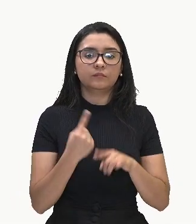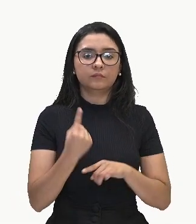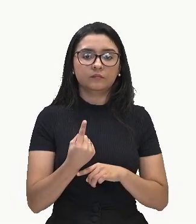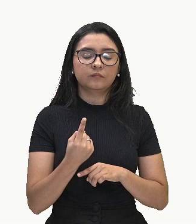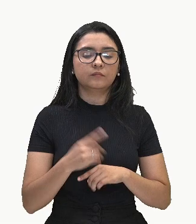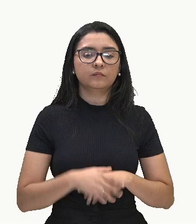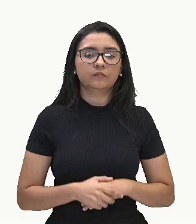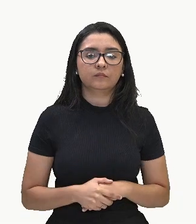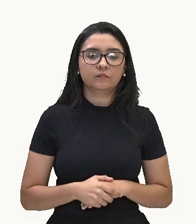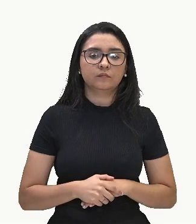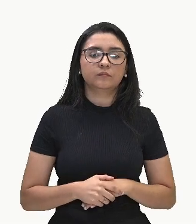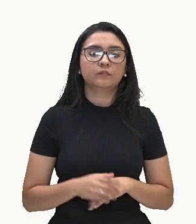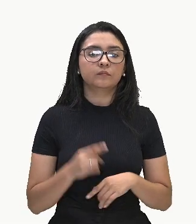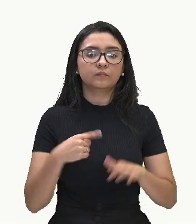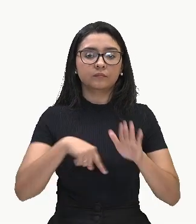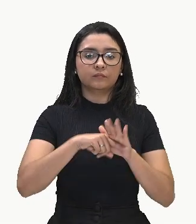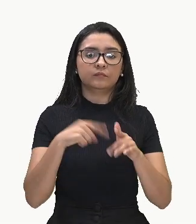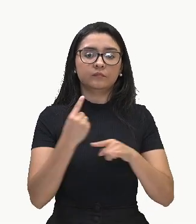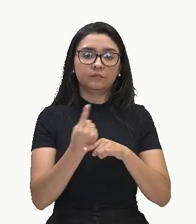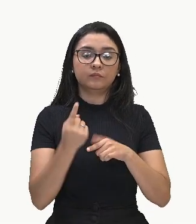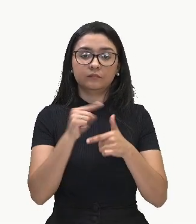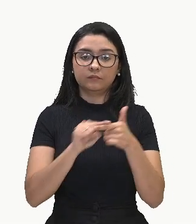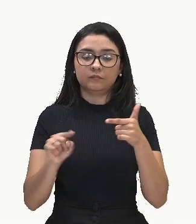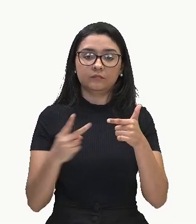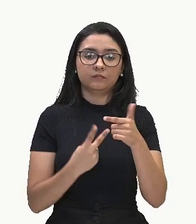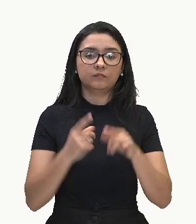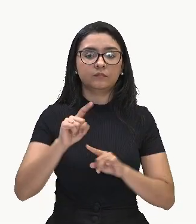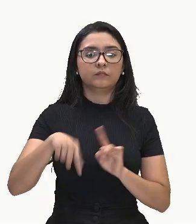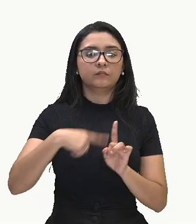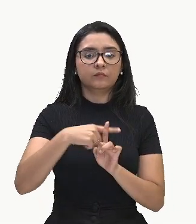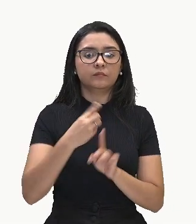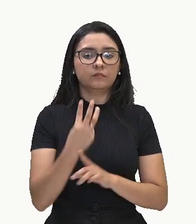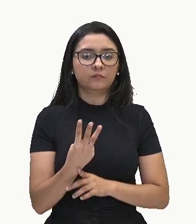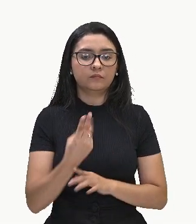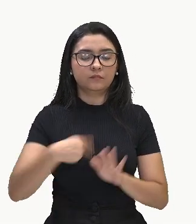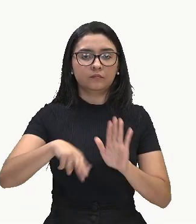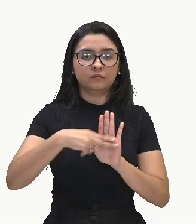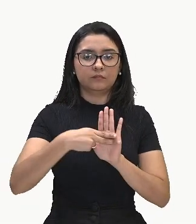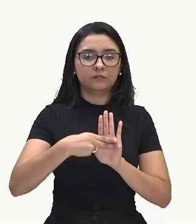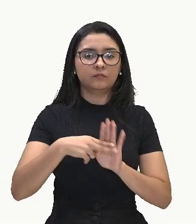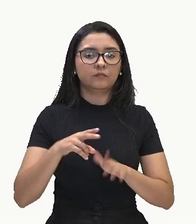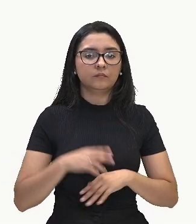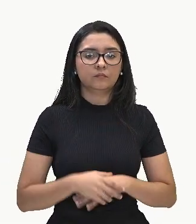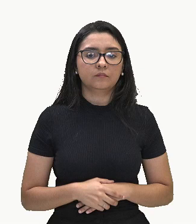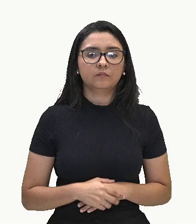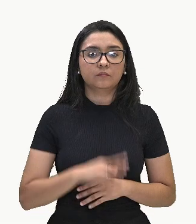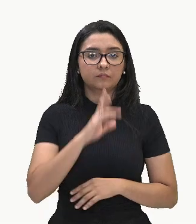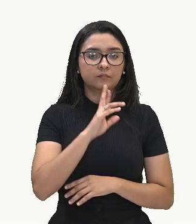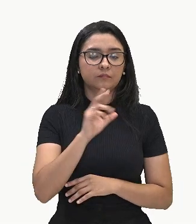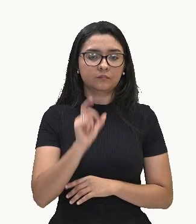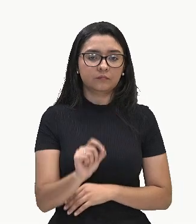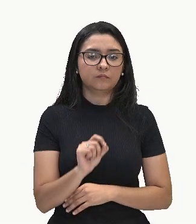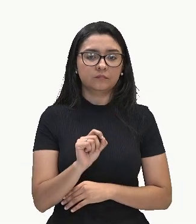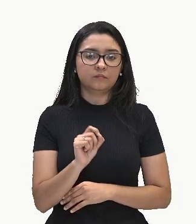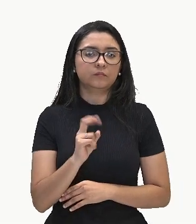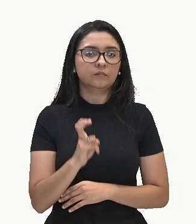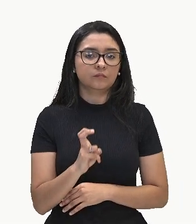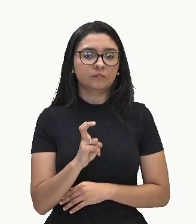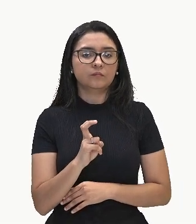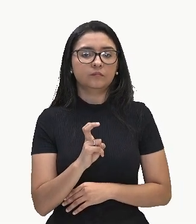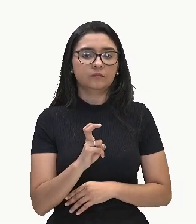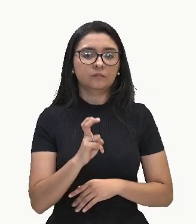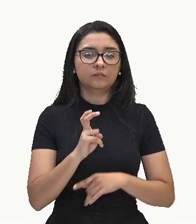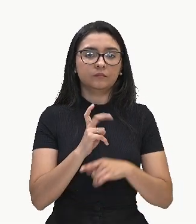2 mais 3. 3. Eu vou ficar com 5